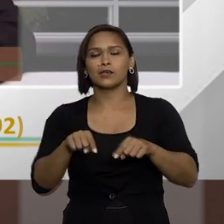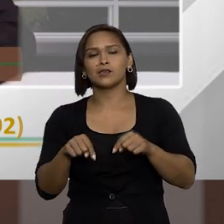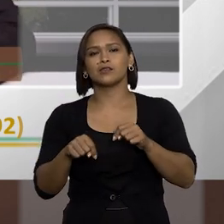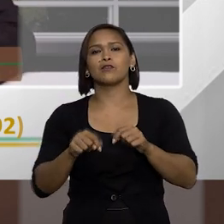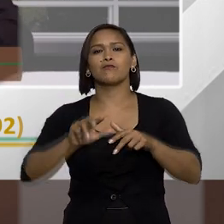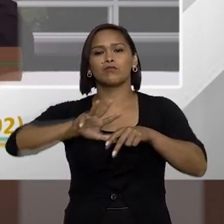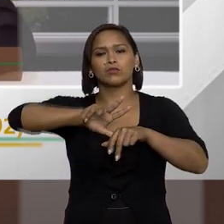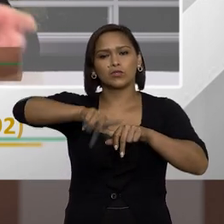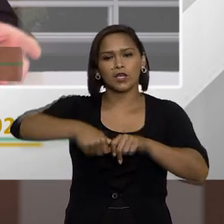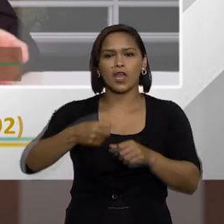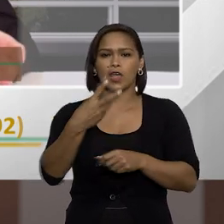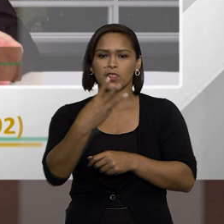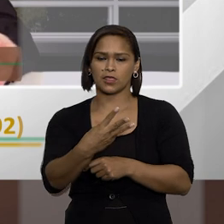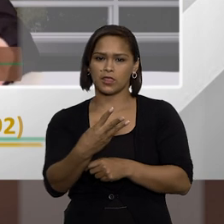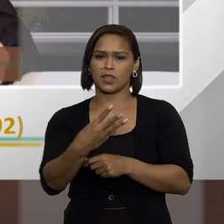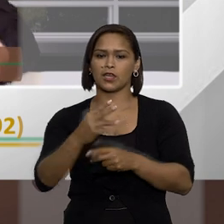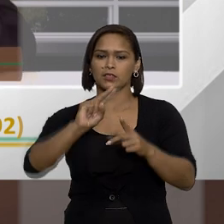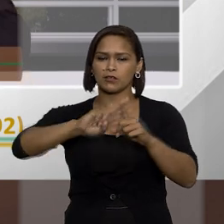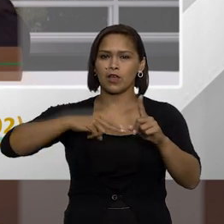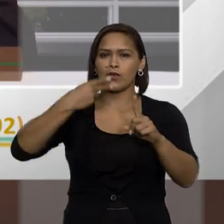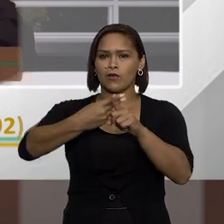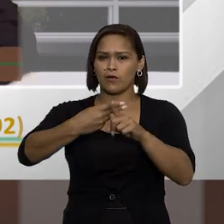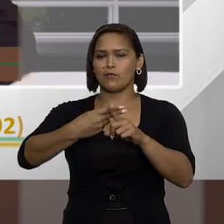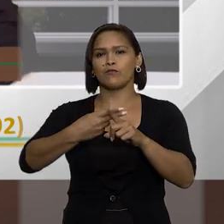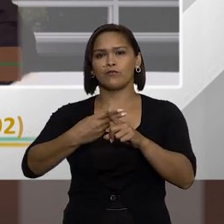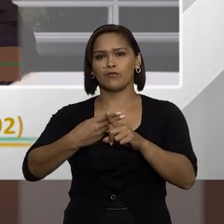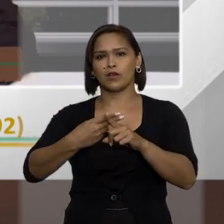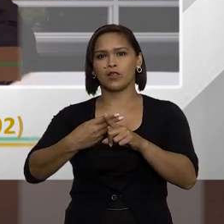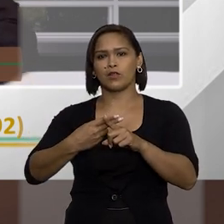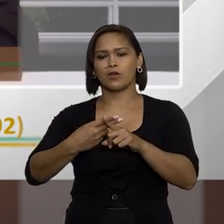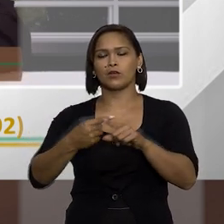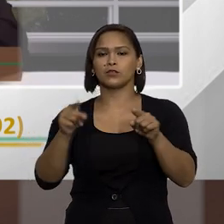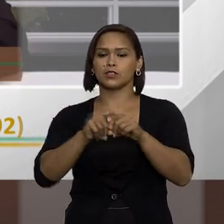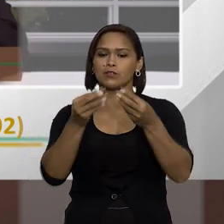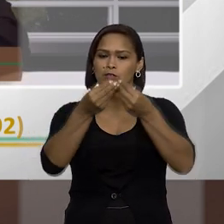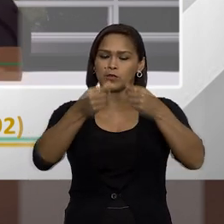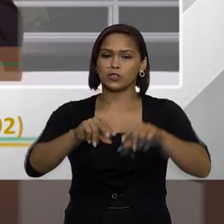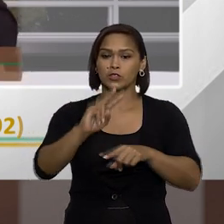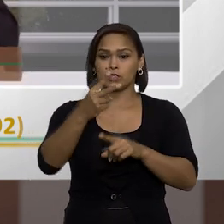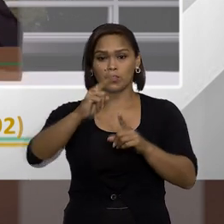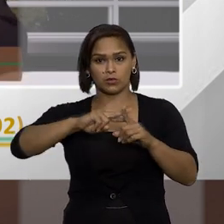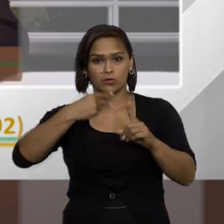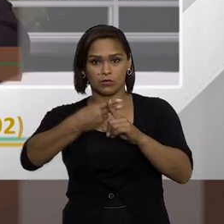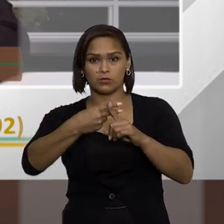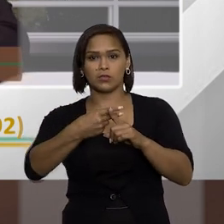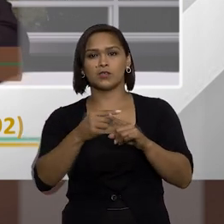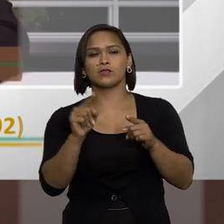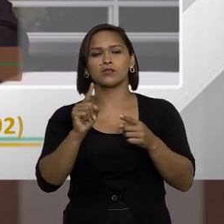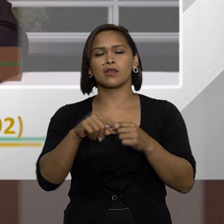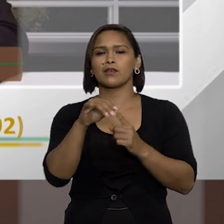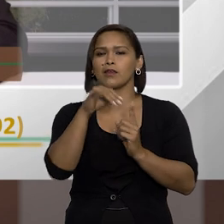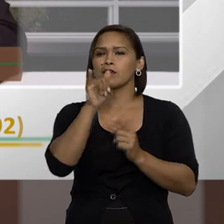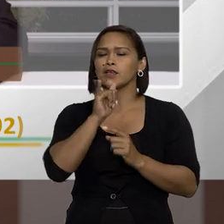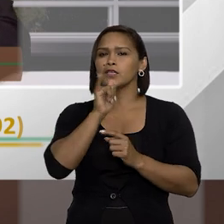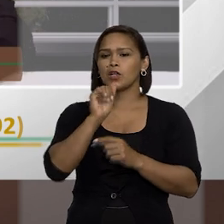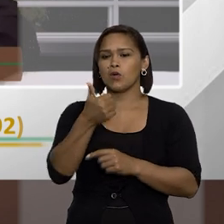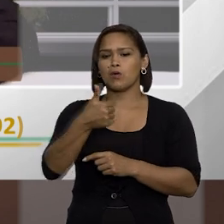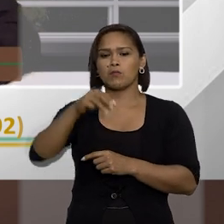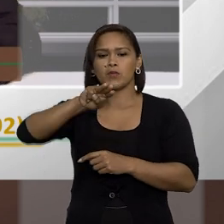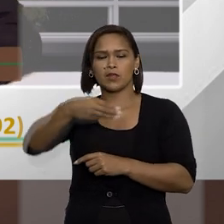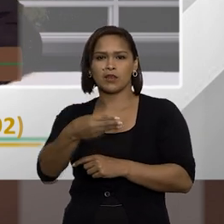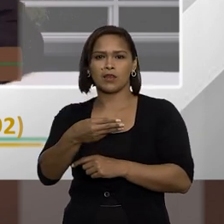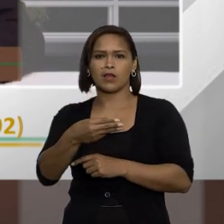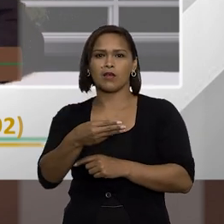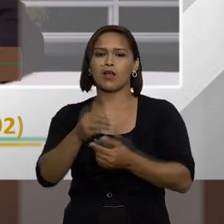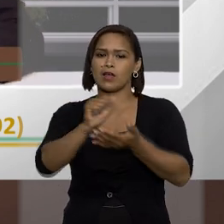Se for enriquecimento ilícito, até três vezes o valor que ele enriqueceu ilicitamente. Se for prejuízo erário, até duas vezes o dano. Por exemplo, ele causou um